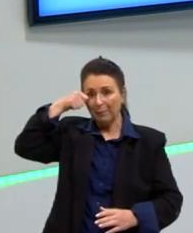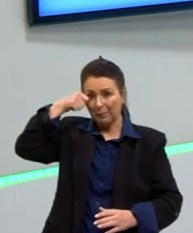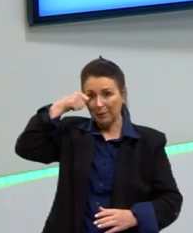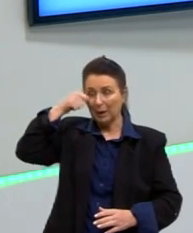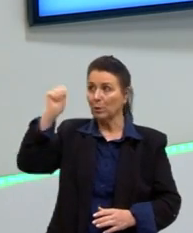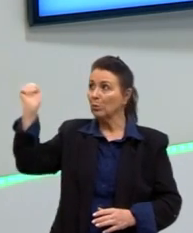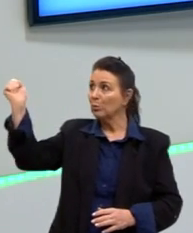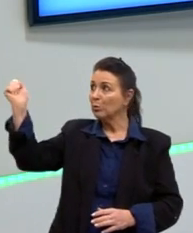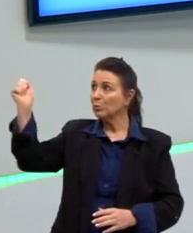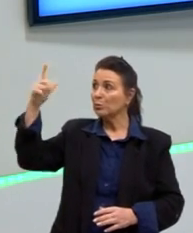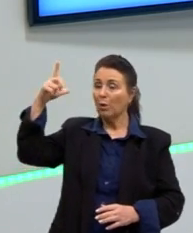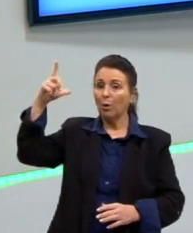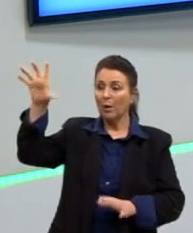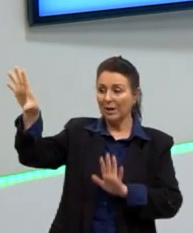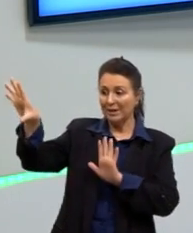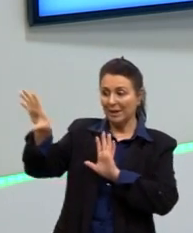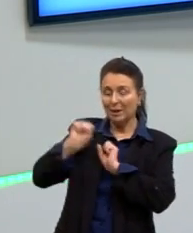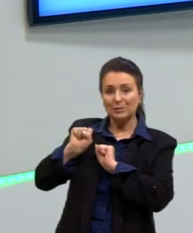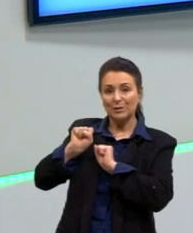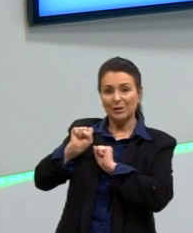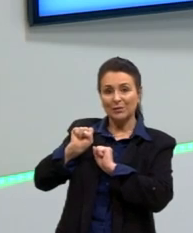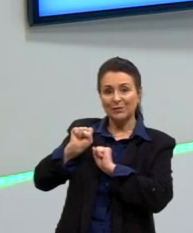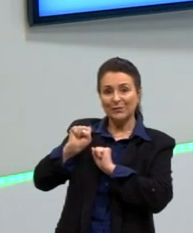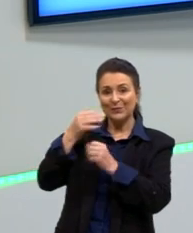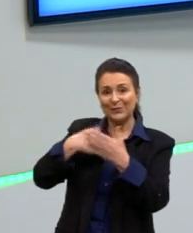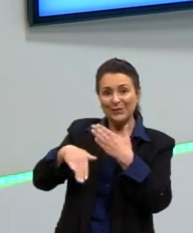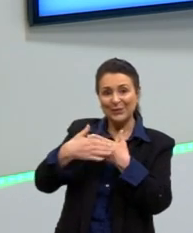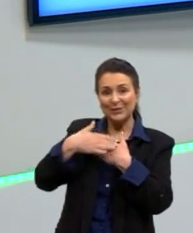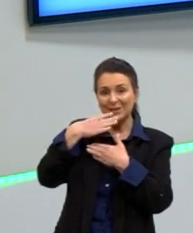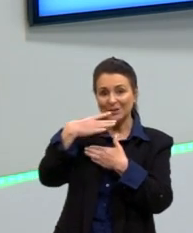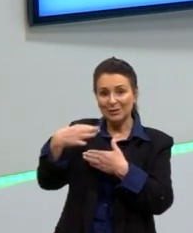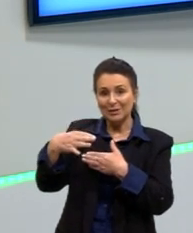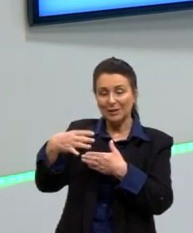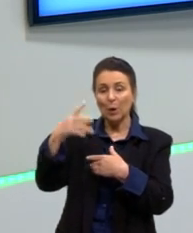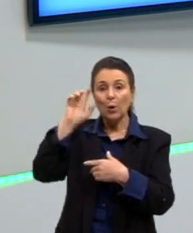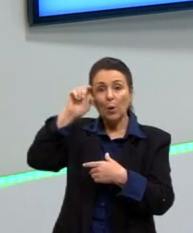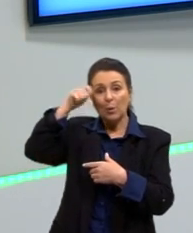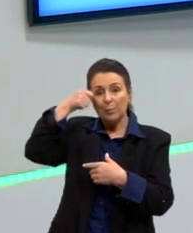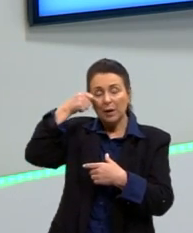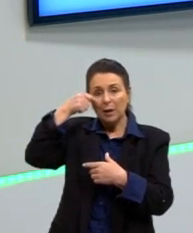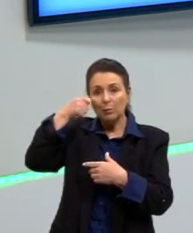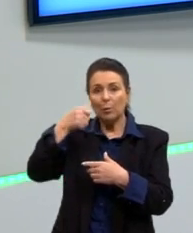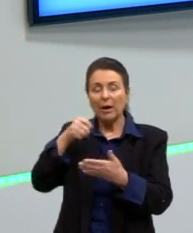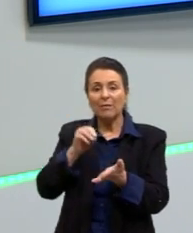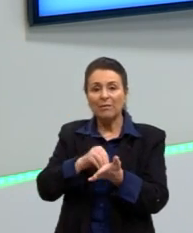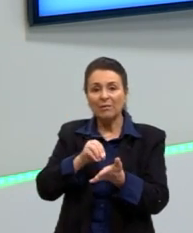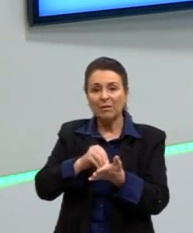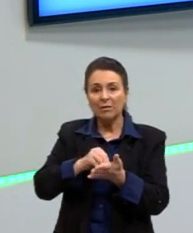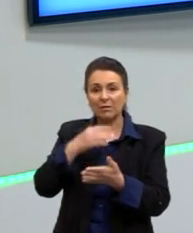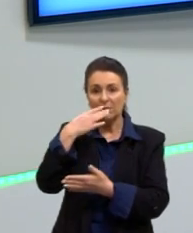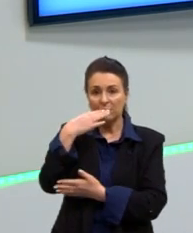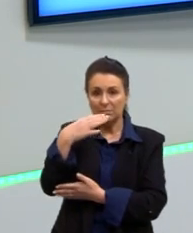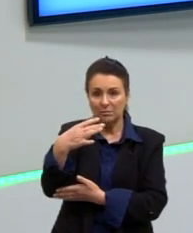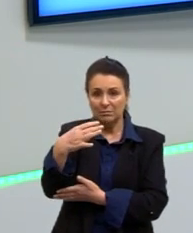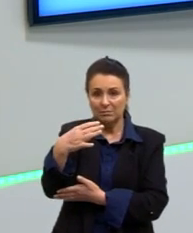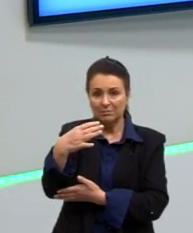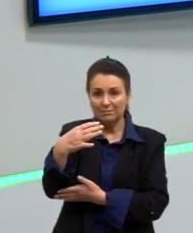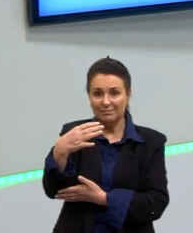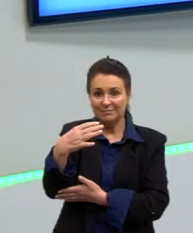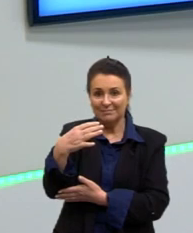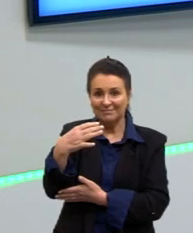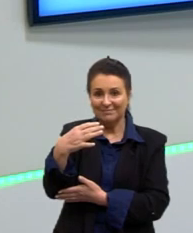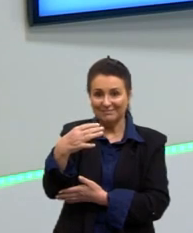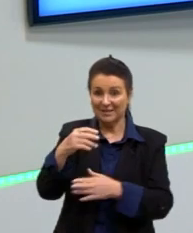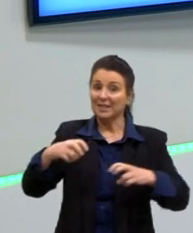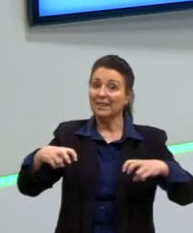ele vai absorver todas as cores. Porque o preto é a ausência de cor, tá? Considerando, então, na